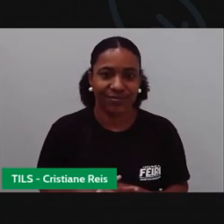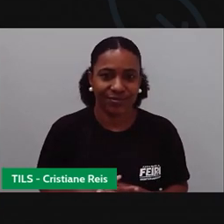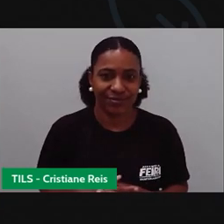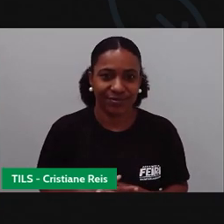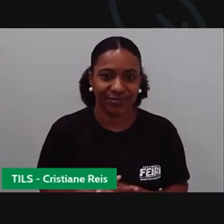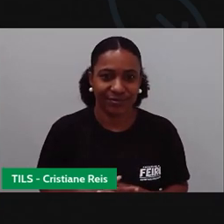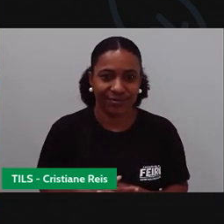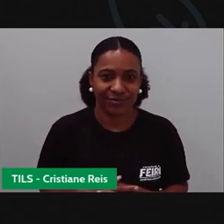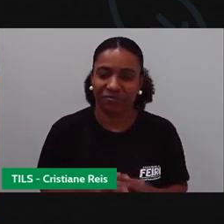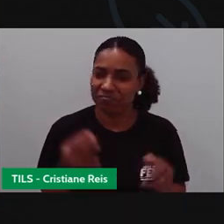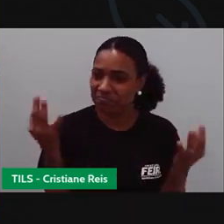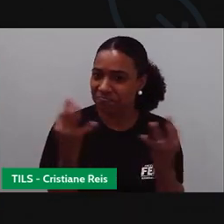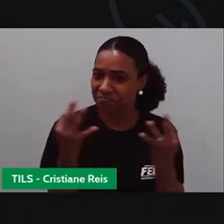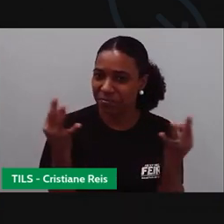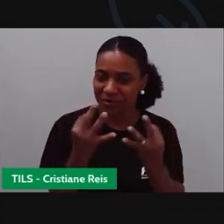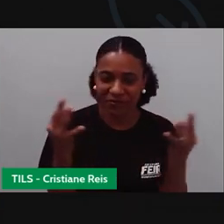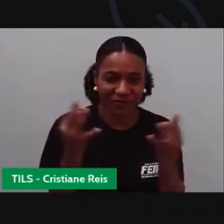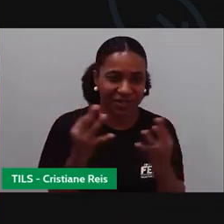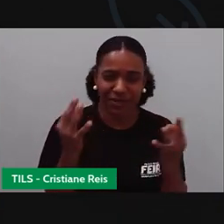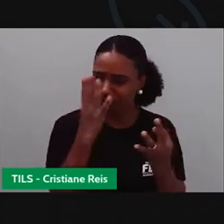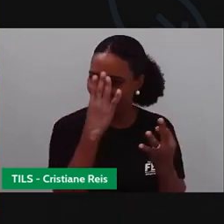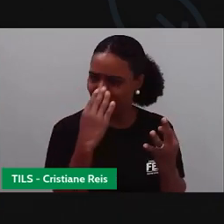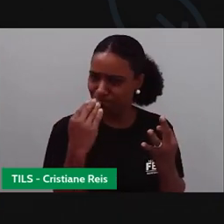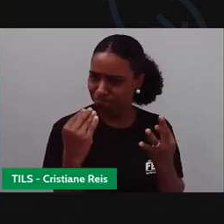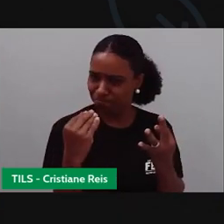Esse aqui ficou, massa a minha ambulância, né?